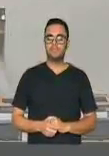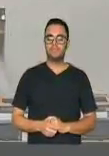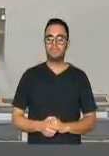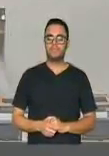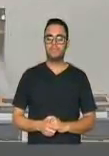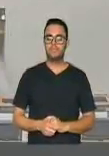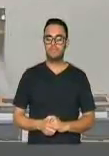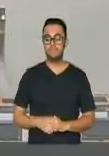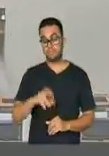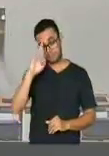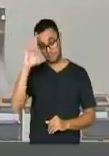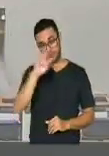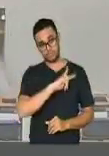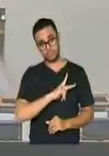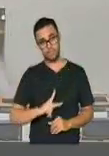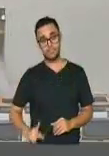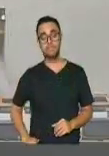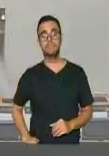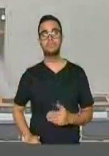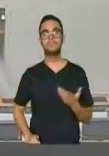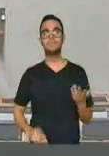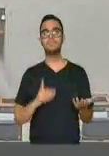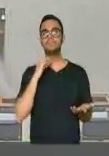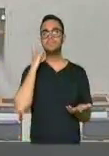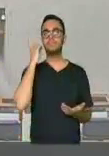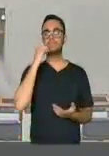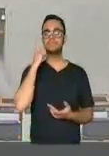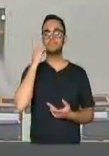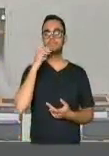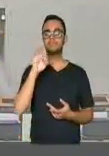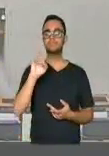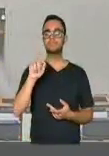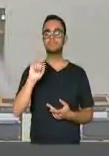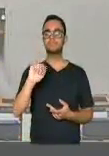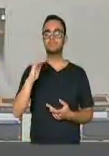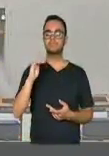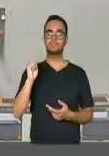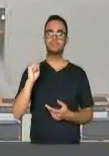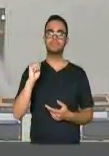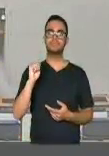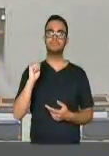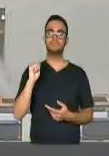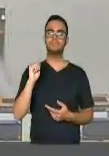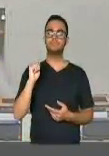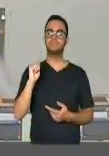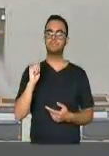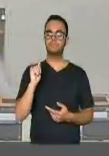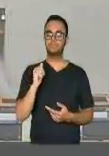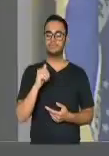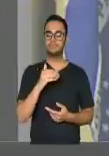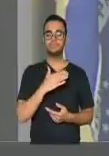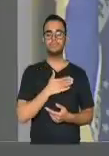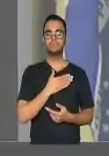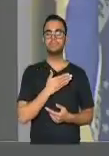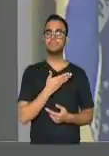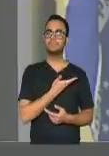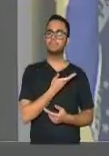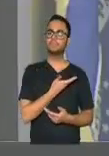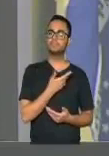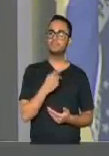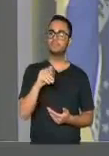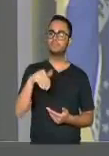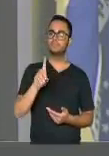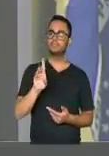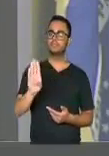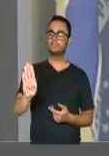Senhor presidente, deputado Fogaça, meu colega PMDB